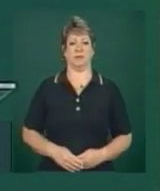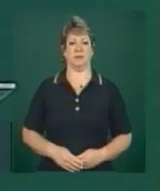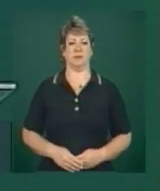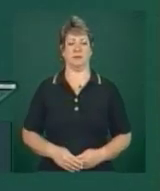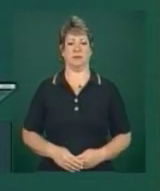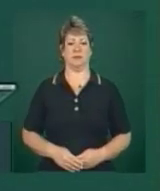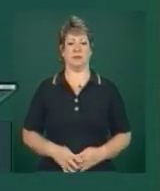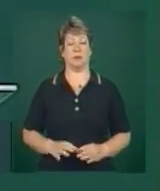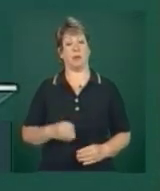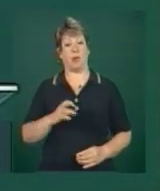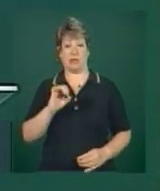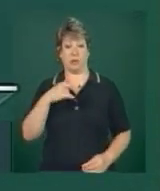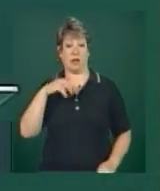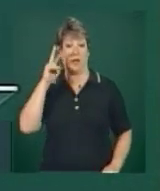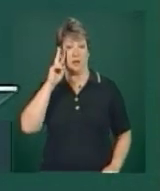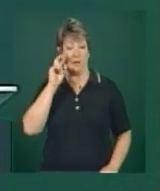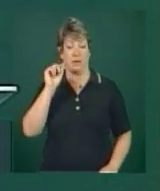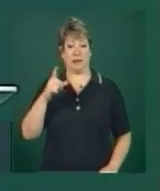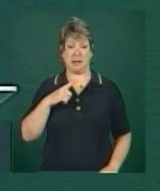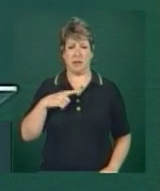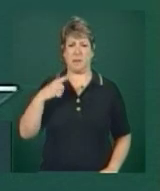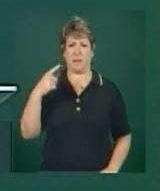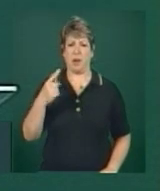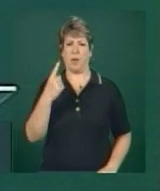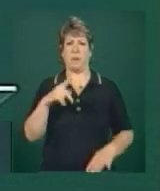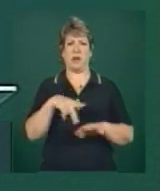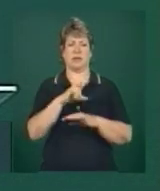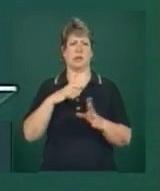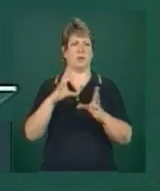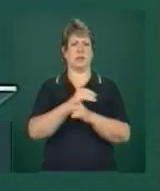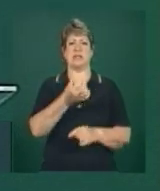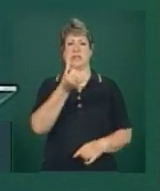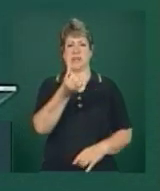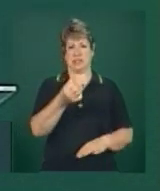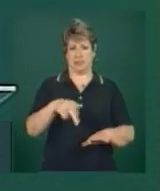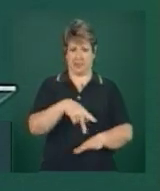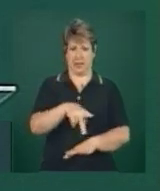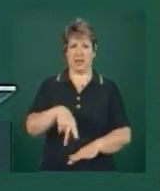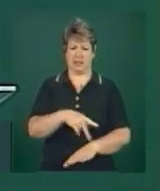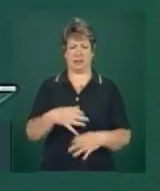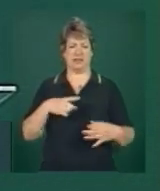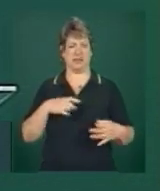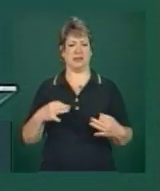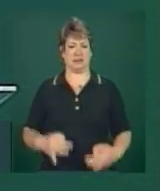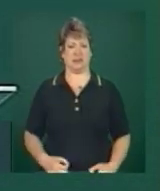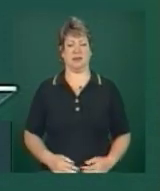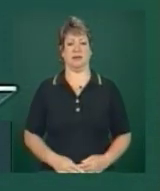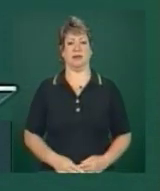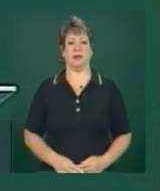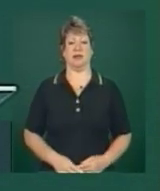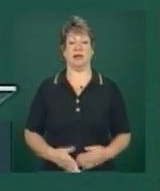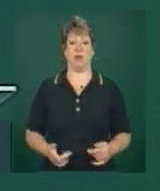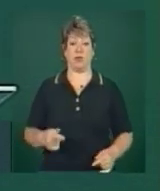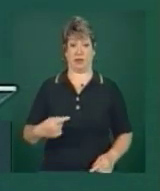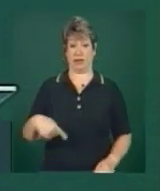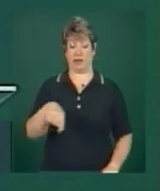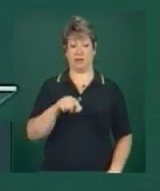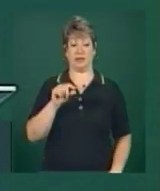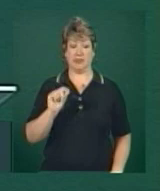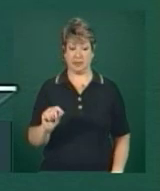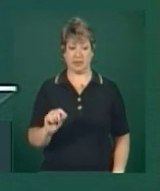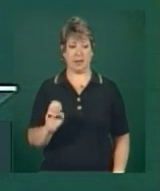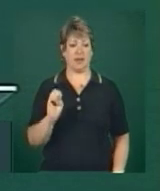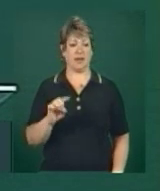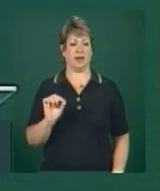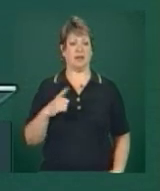Bom, se eu lembrar, tem mais um país, são seis, eu tenho certeza, são os da,